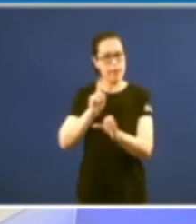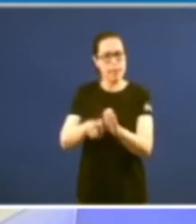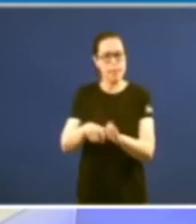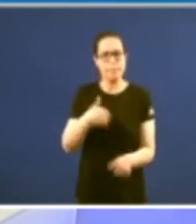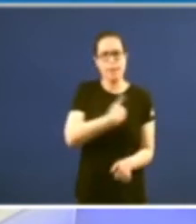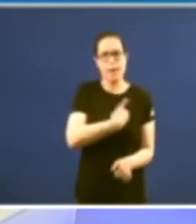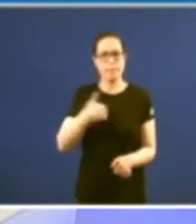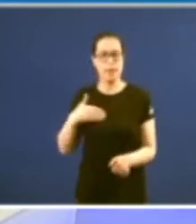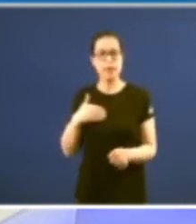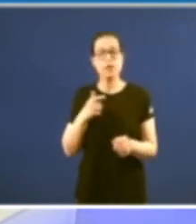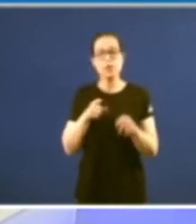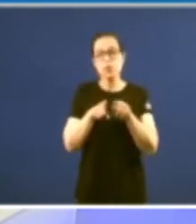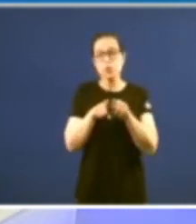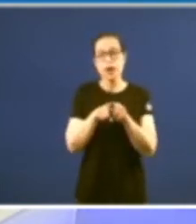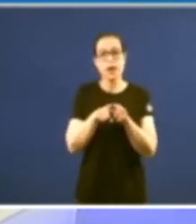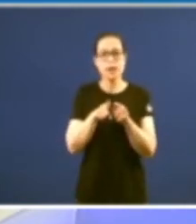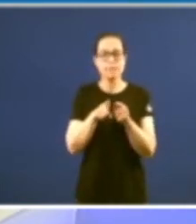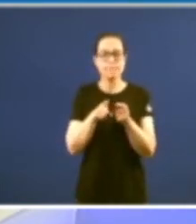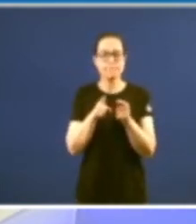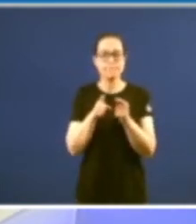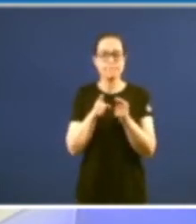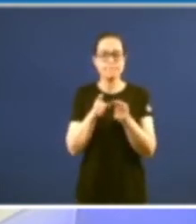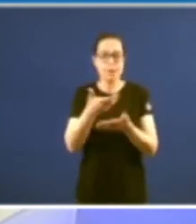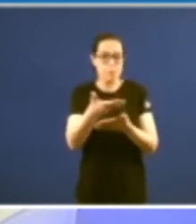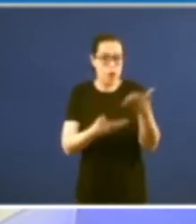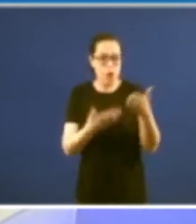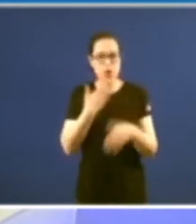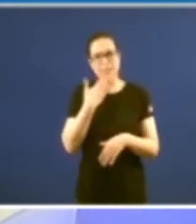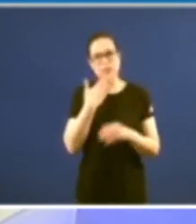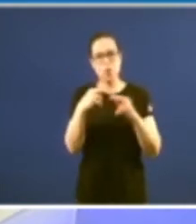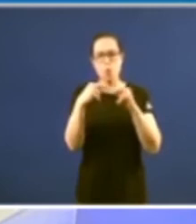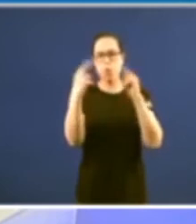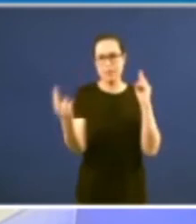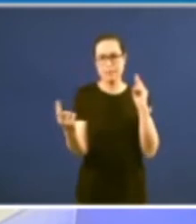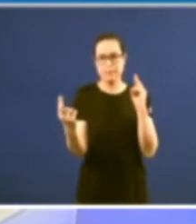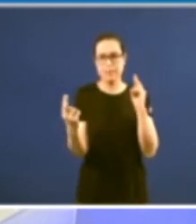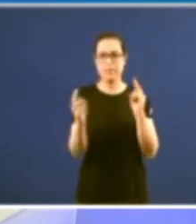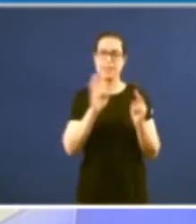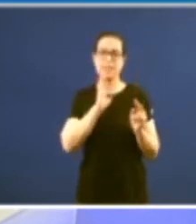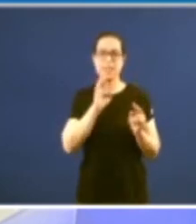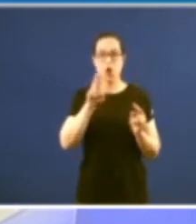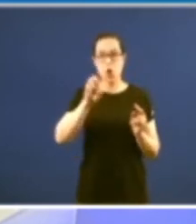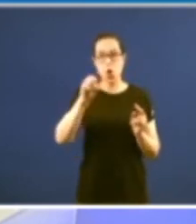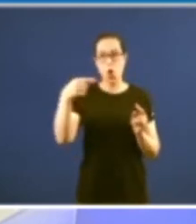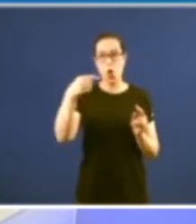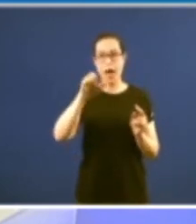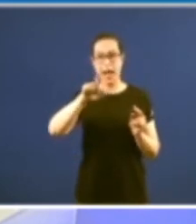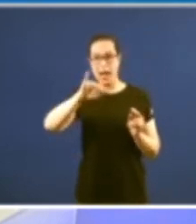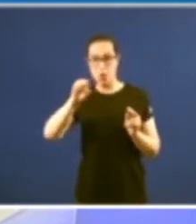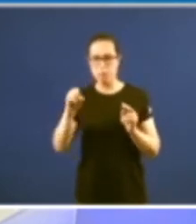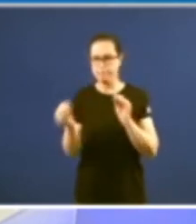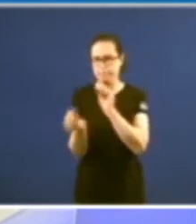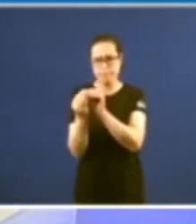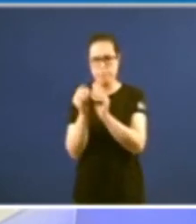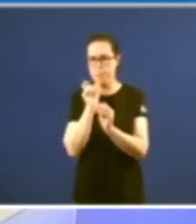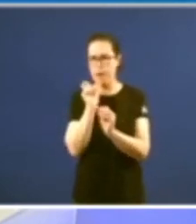de ponte Creo que esta palabra é a que utilizou Rogelio Garrido e estou completamente de acordo